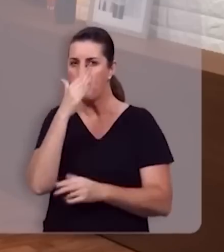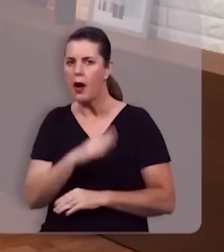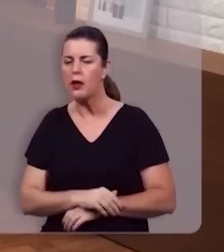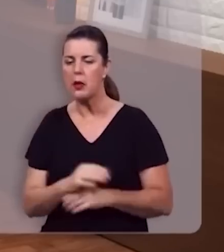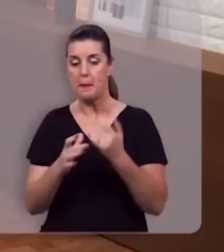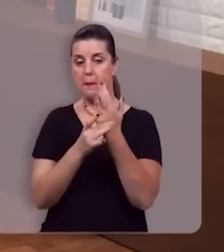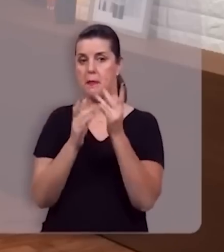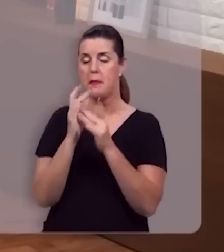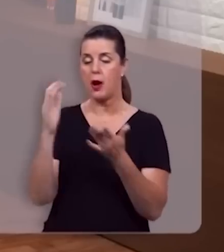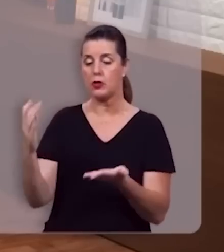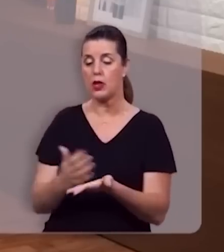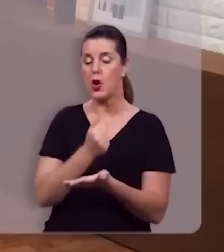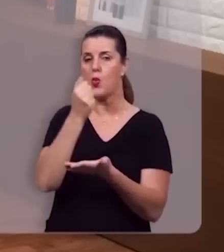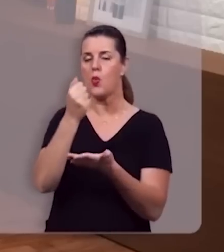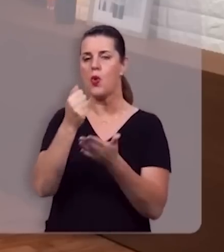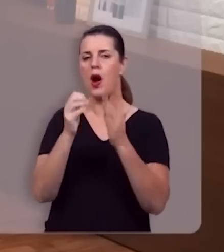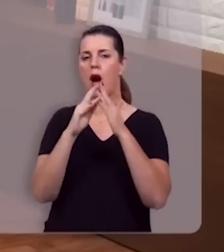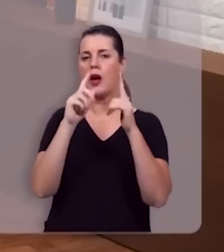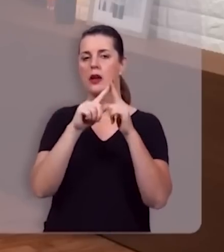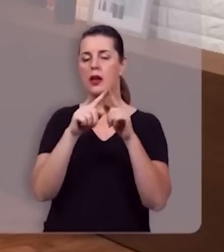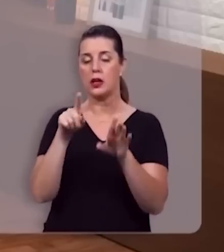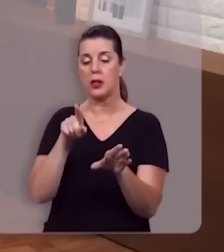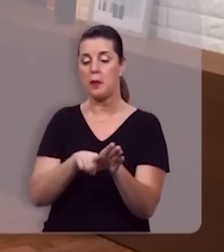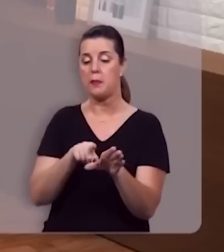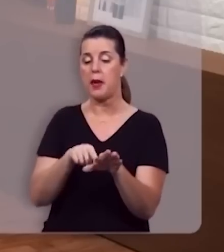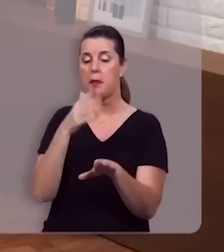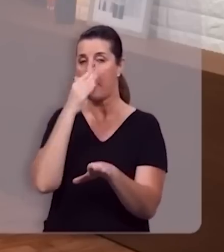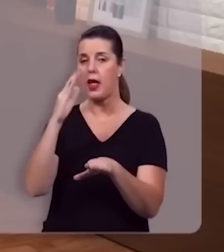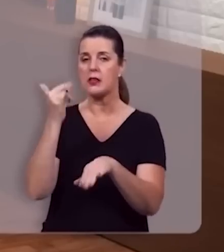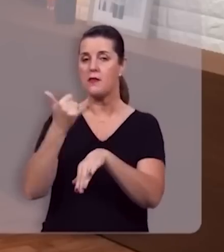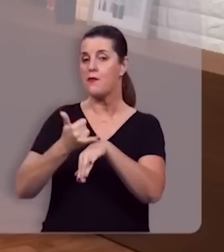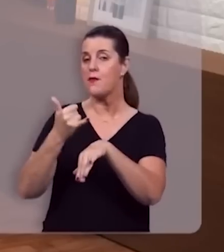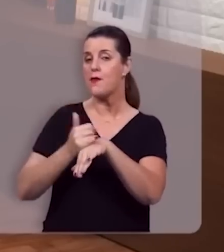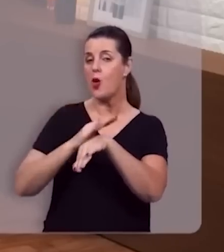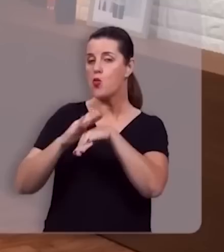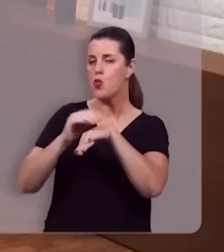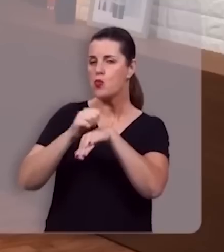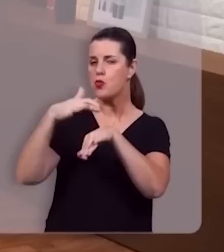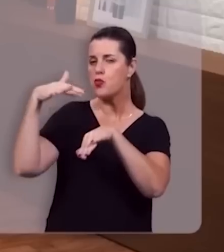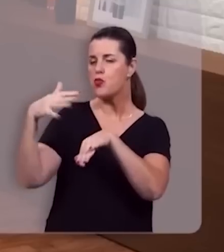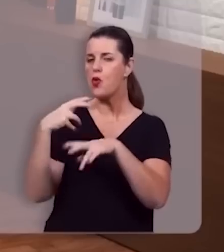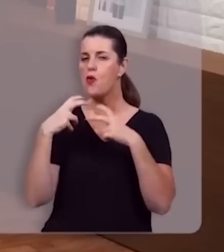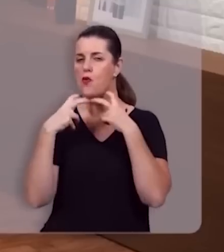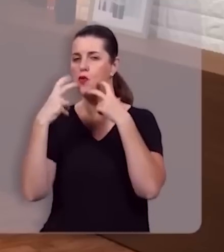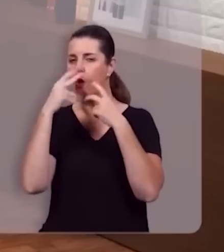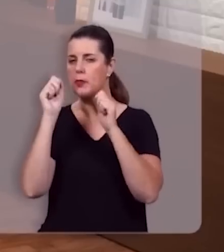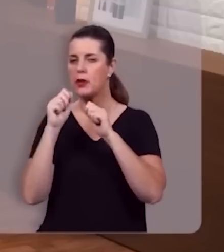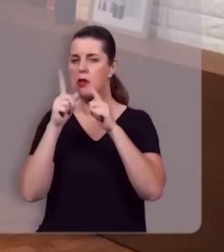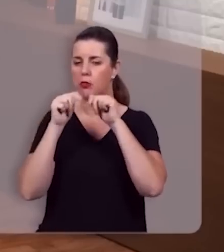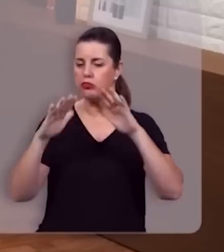suas mãos segurando a igreja, seus pés como de bronze polido, sua voz como voz de muitas águas,